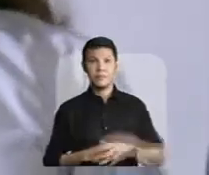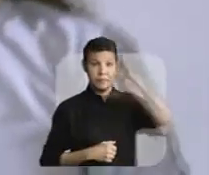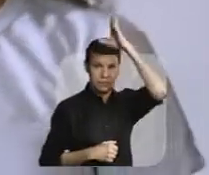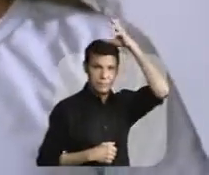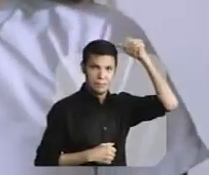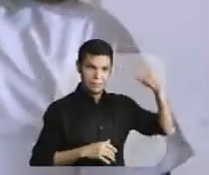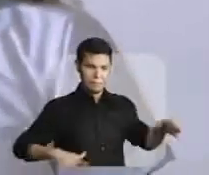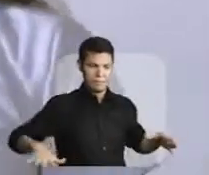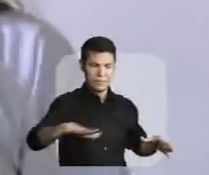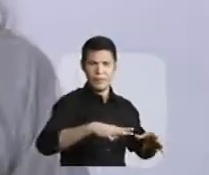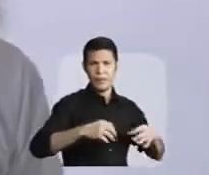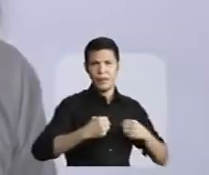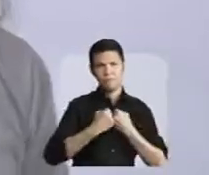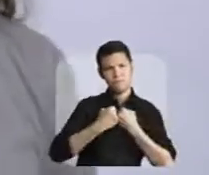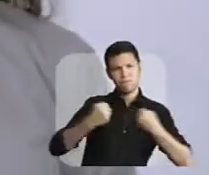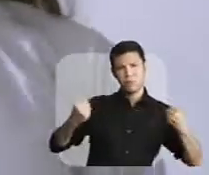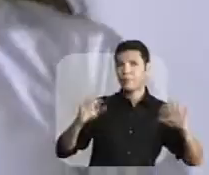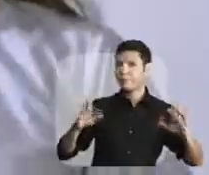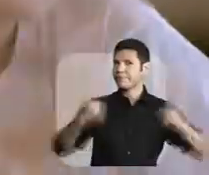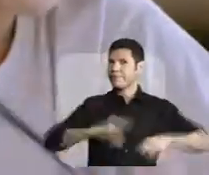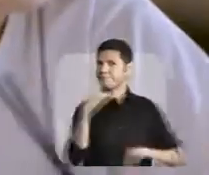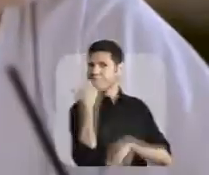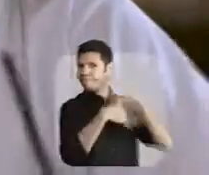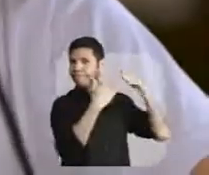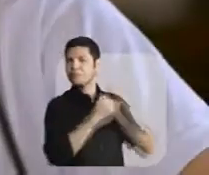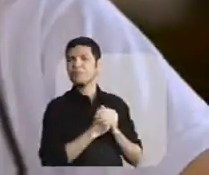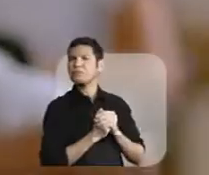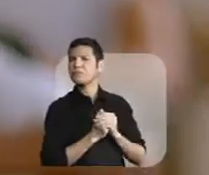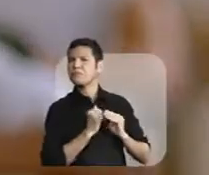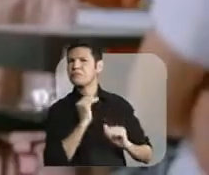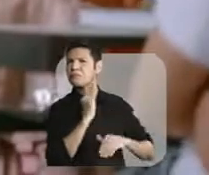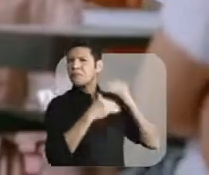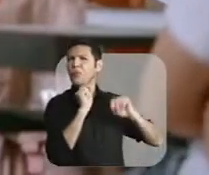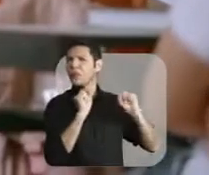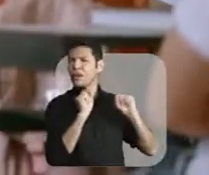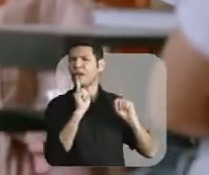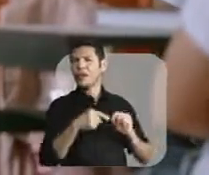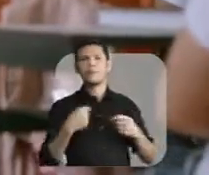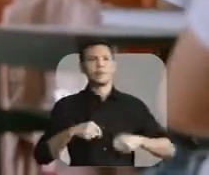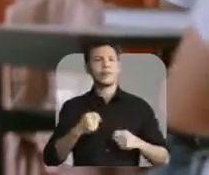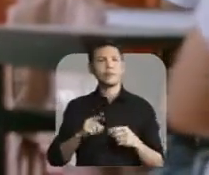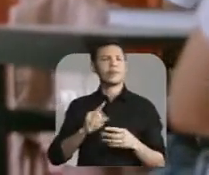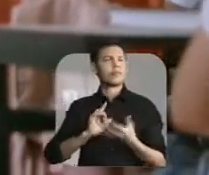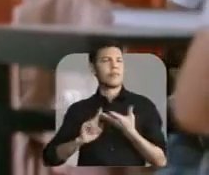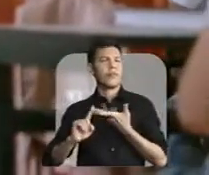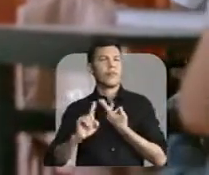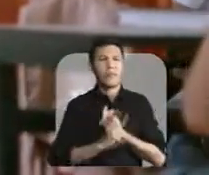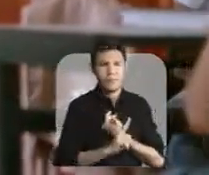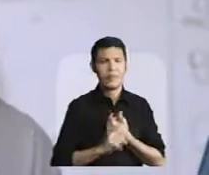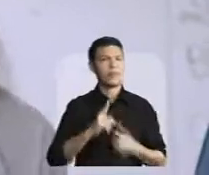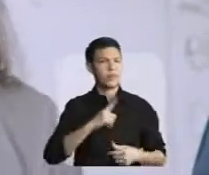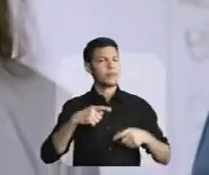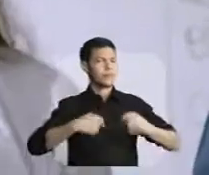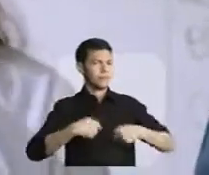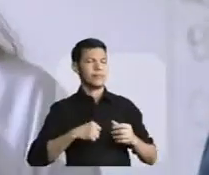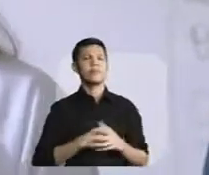O meu estado é o maior, mas precisa crescer. O Amazonas precisa crescer. Não por